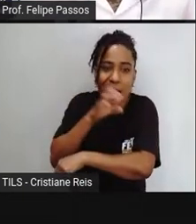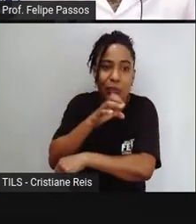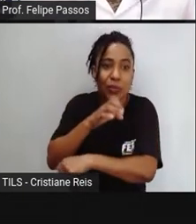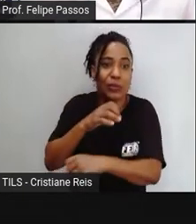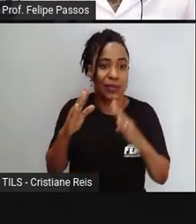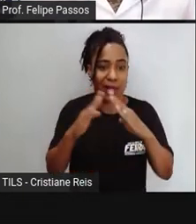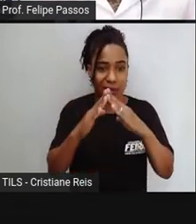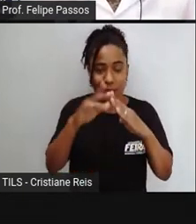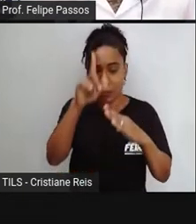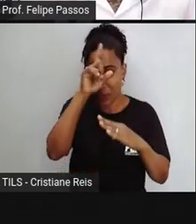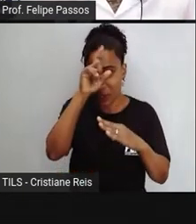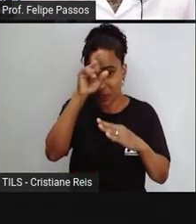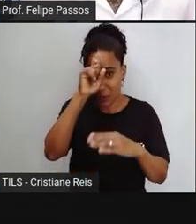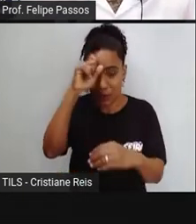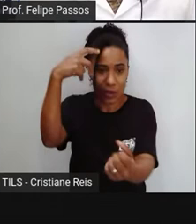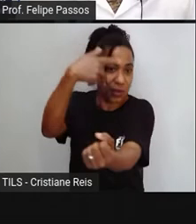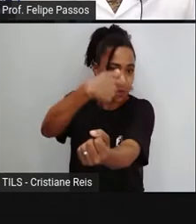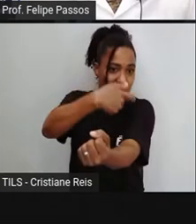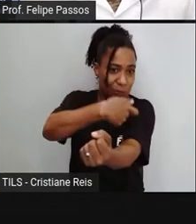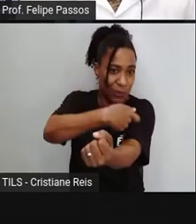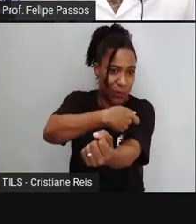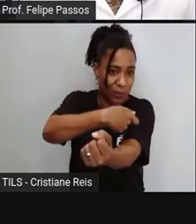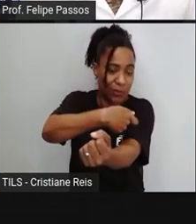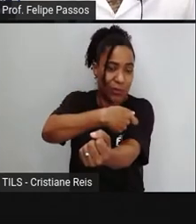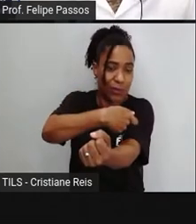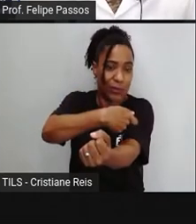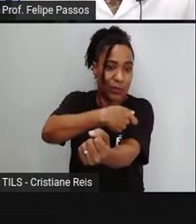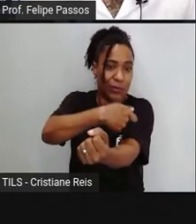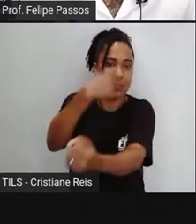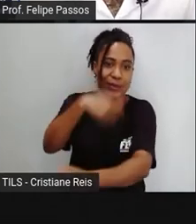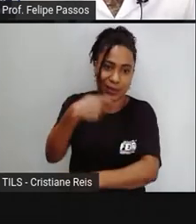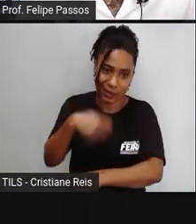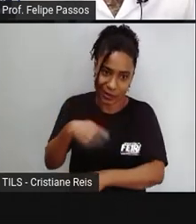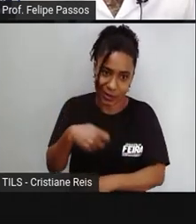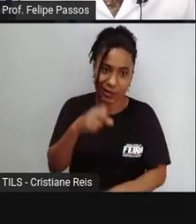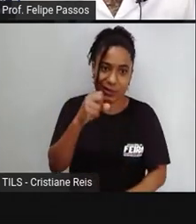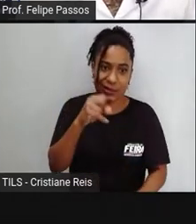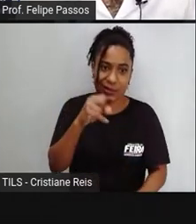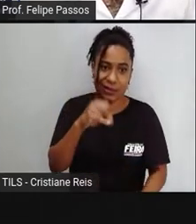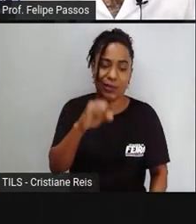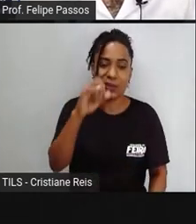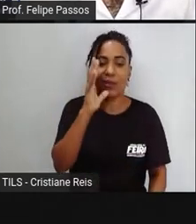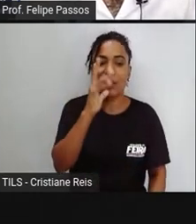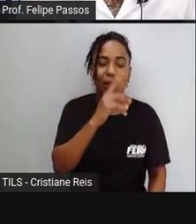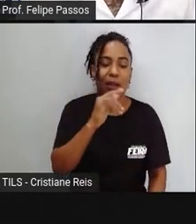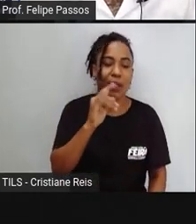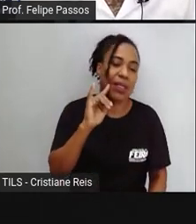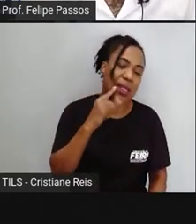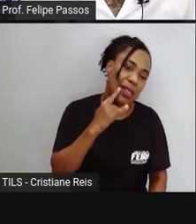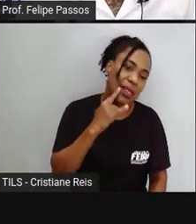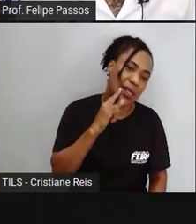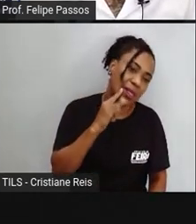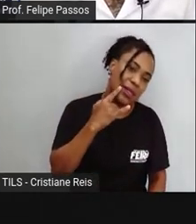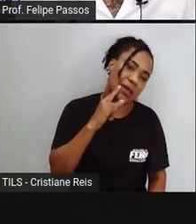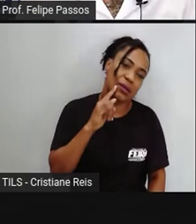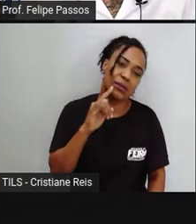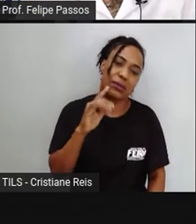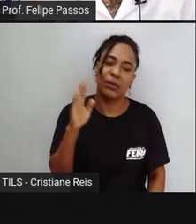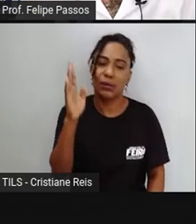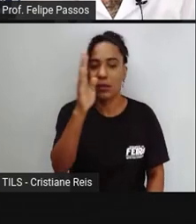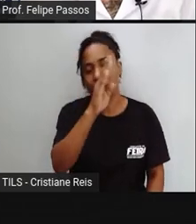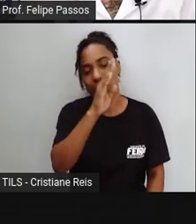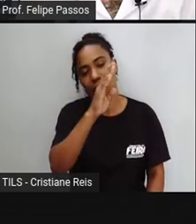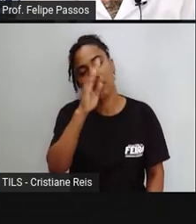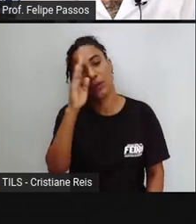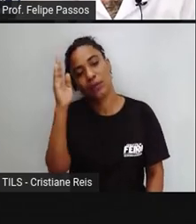demora alguns minutos para conseguir contato com alguém, ela vai começar a ter esses sintomas de uma pessoa que está bêbada. E aí muitas vezes o